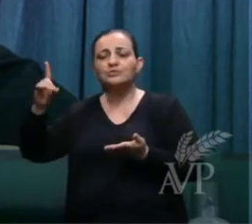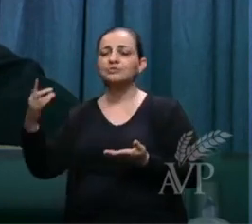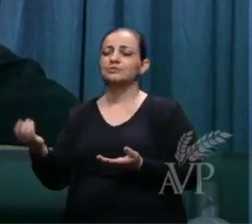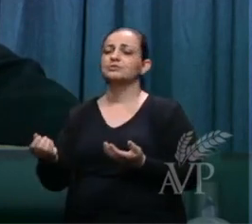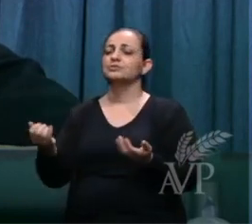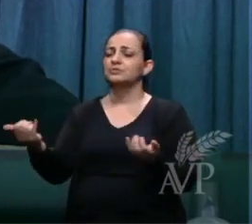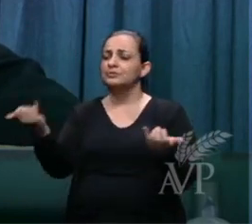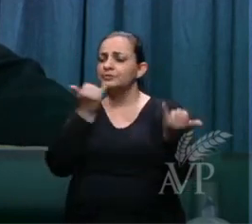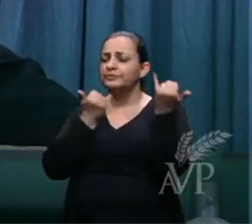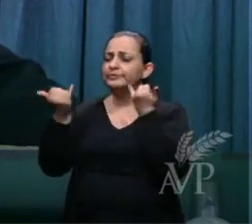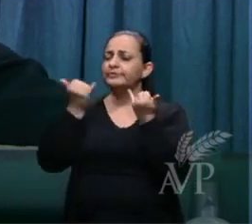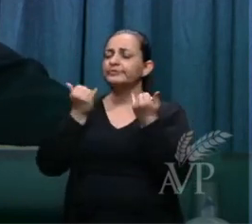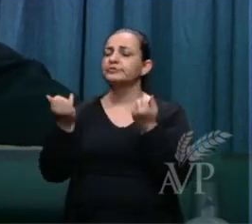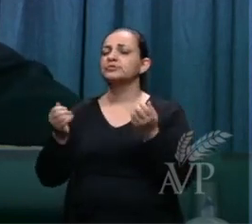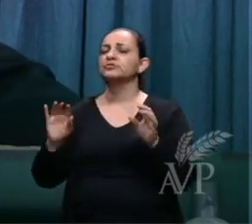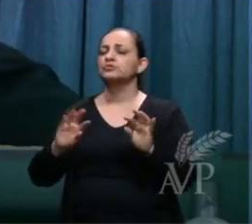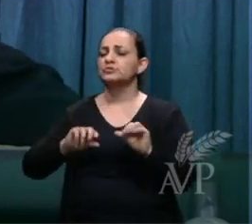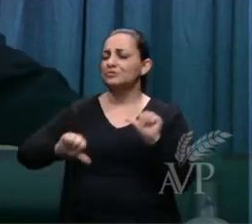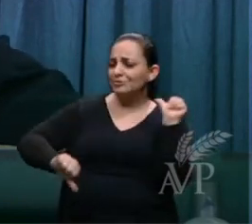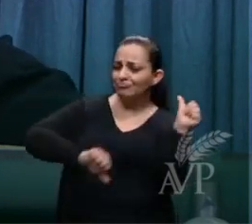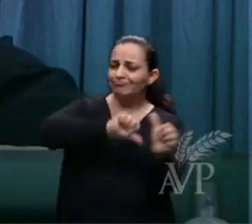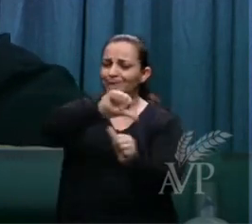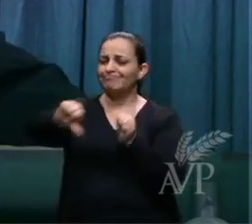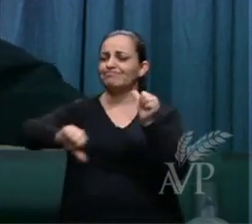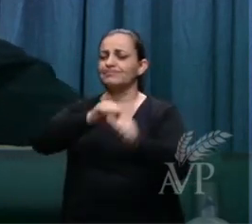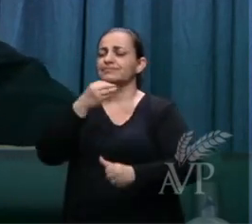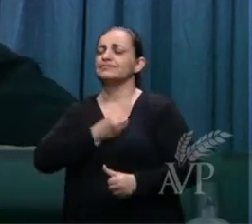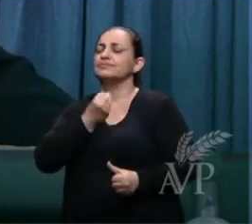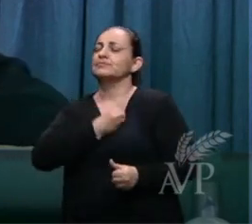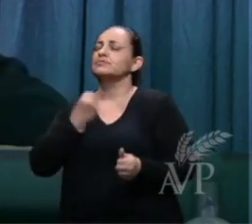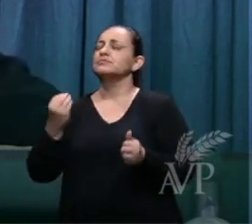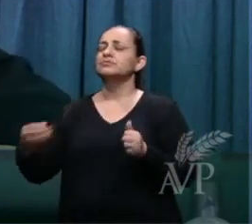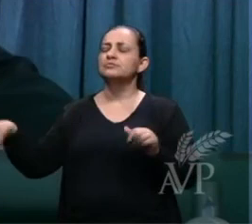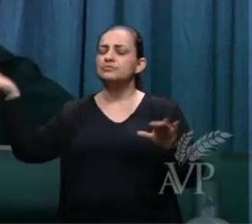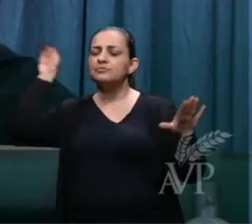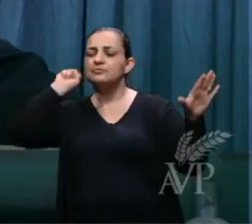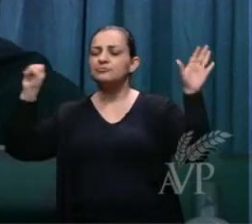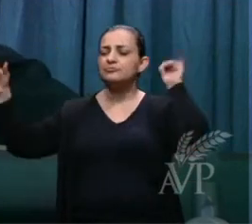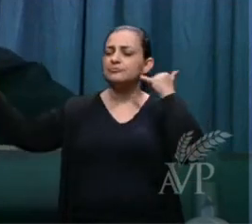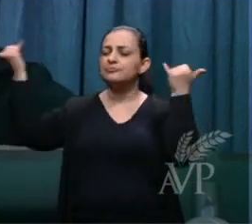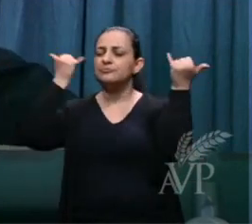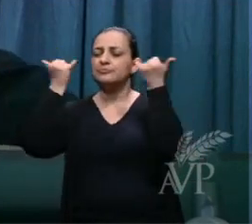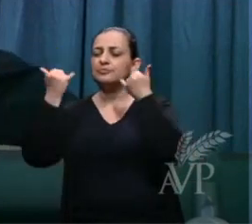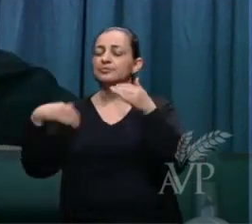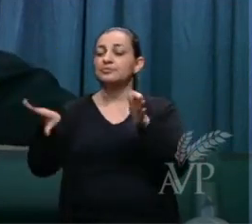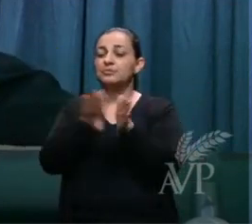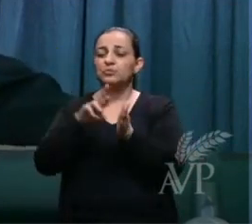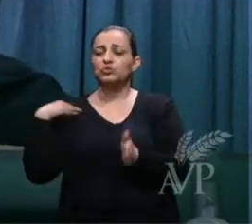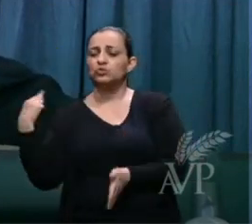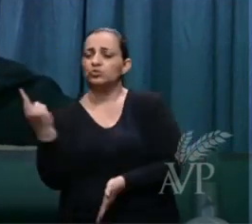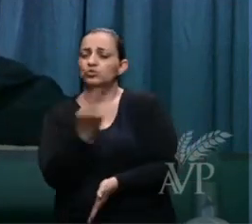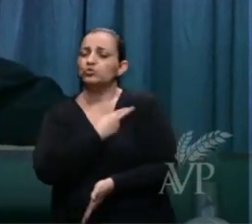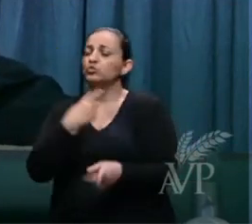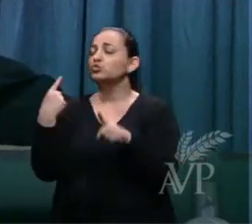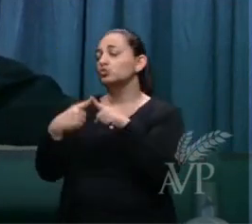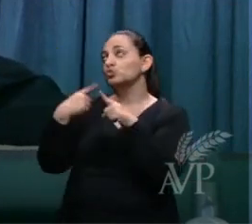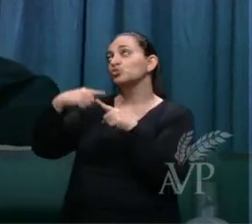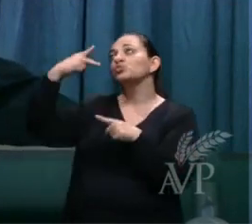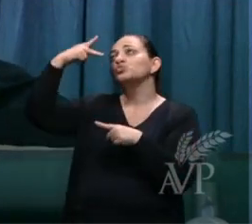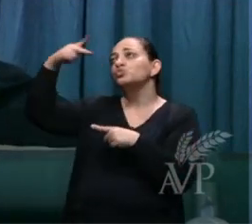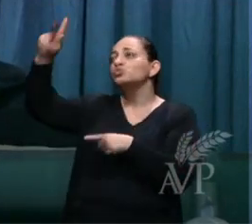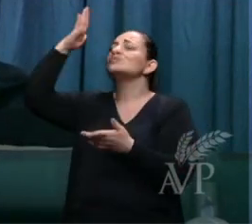a restauração do dia chegasse até a nós é porque o Senhor tem o